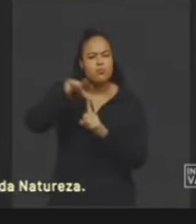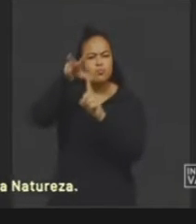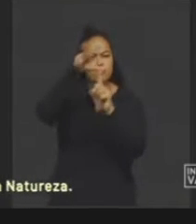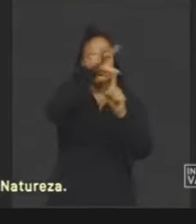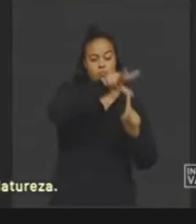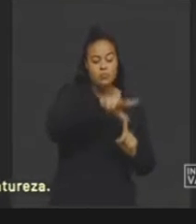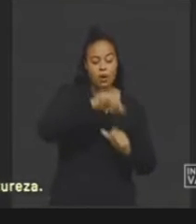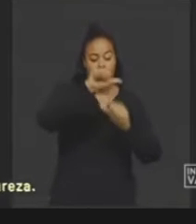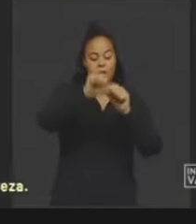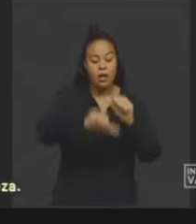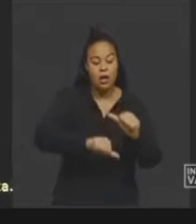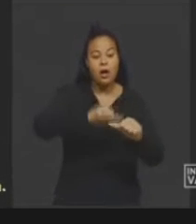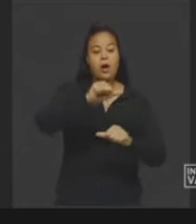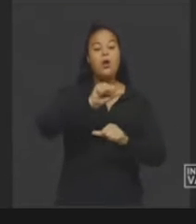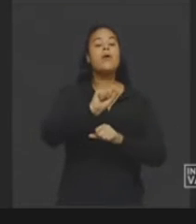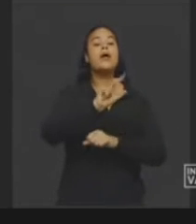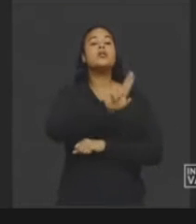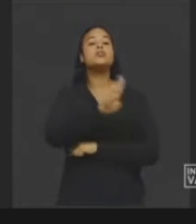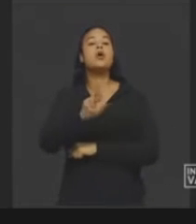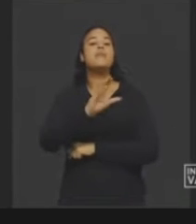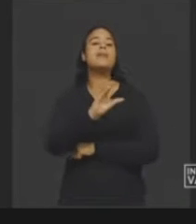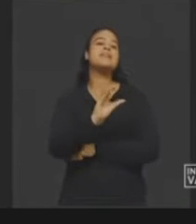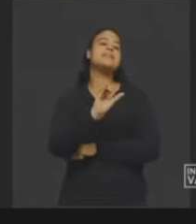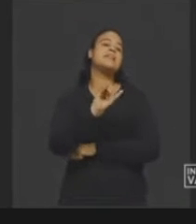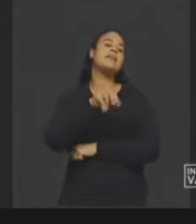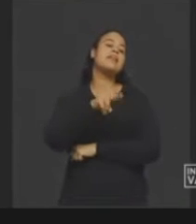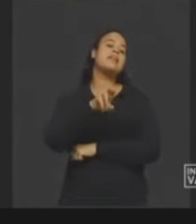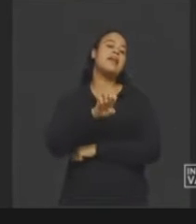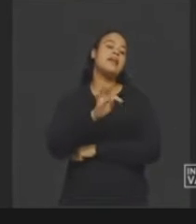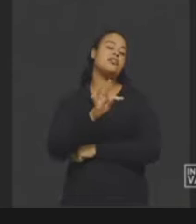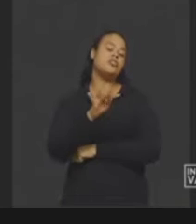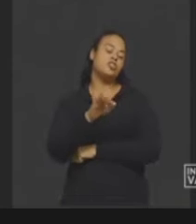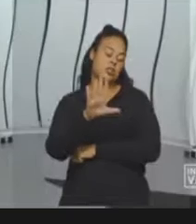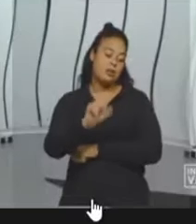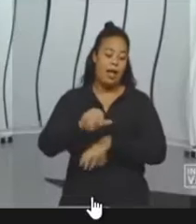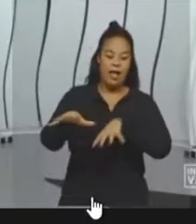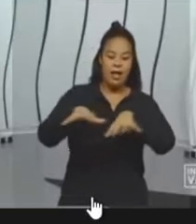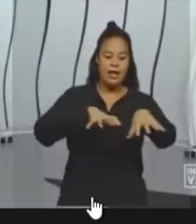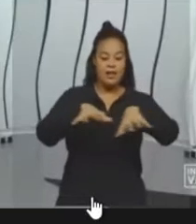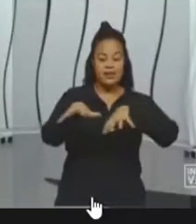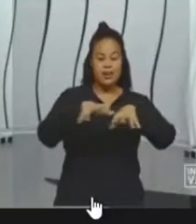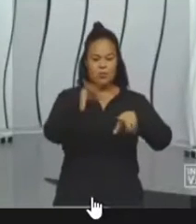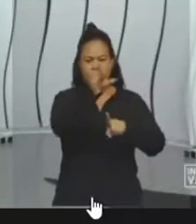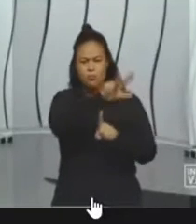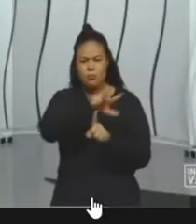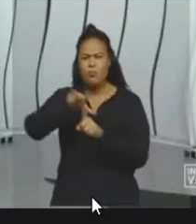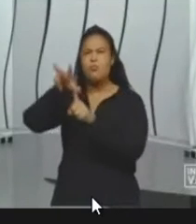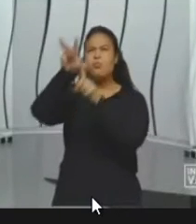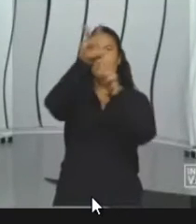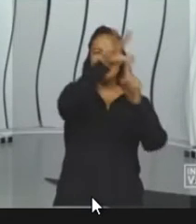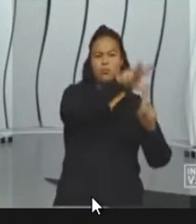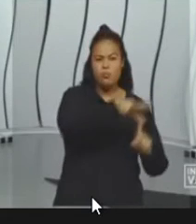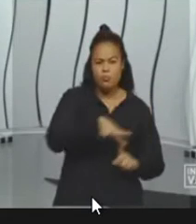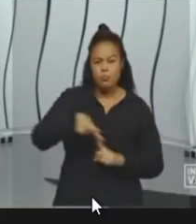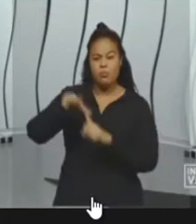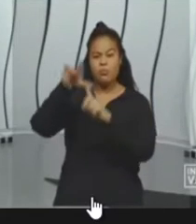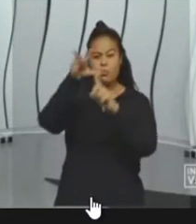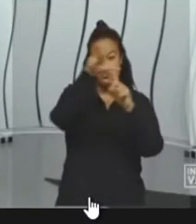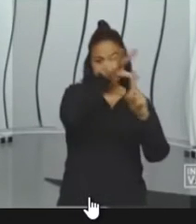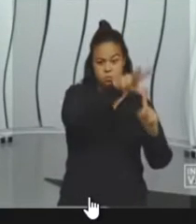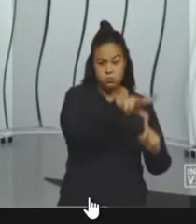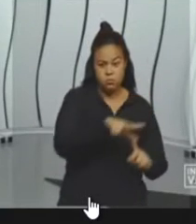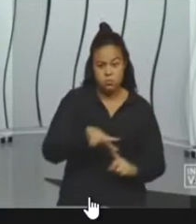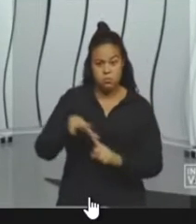em energia cinética. Quando eu falo em energia cinética, é a energia do movimento, tá, gente? Quando você vê uma hélice girando,